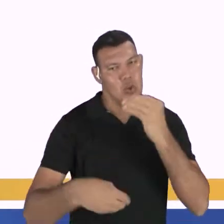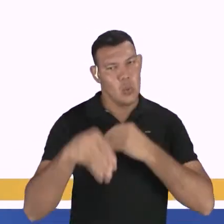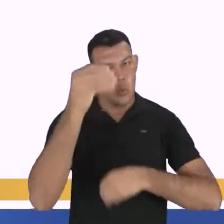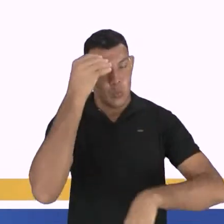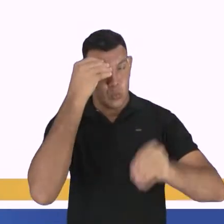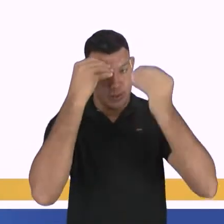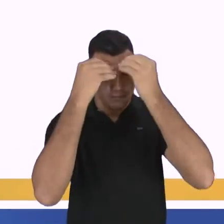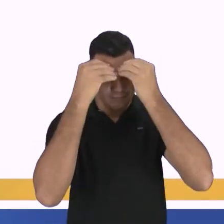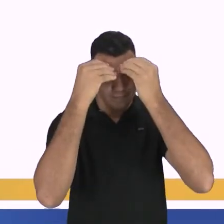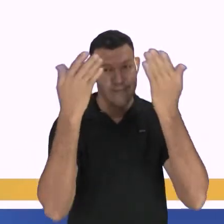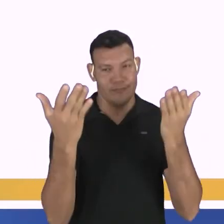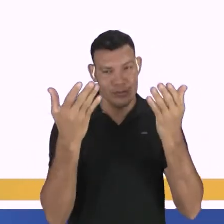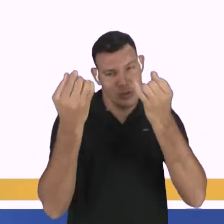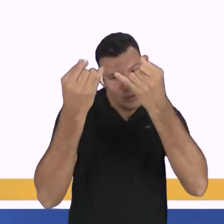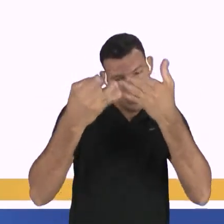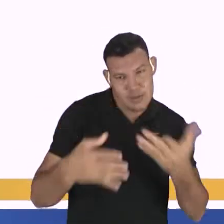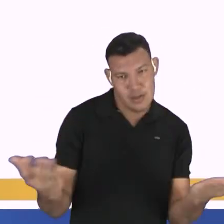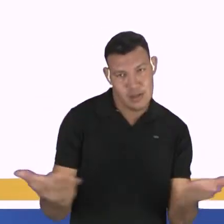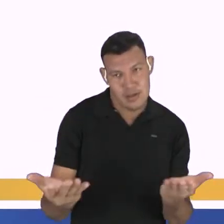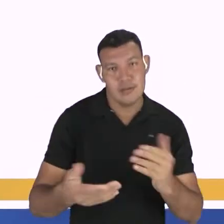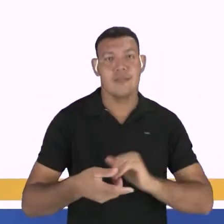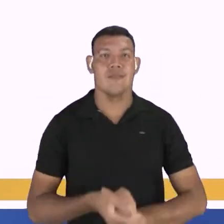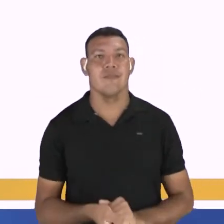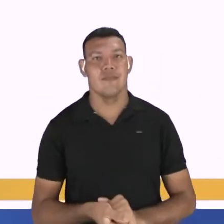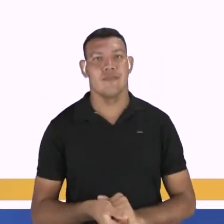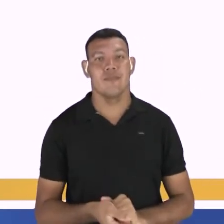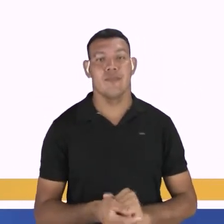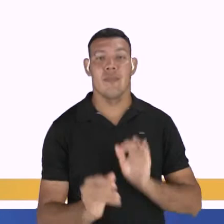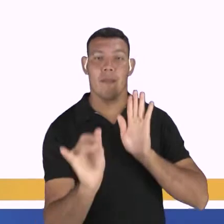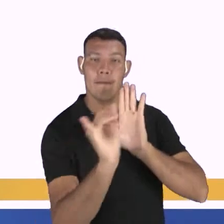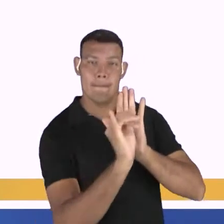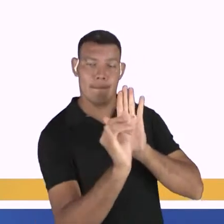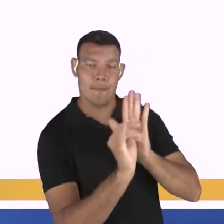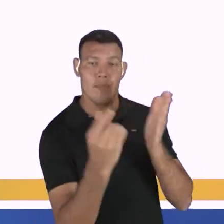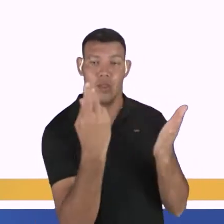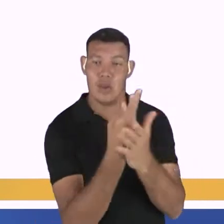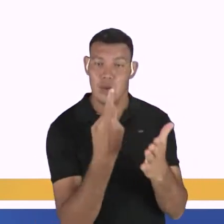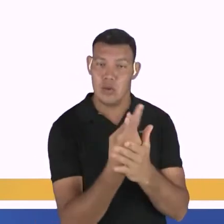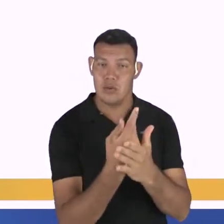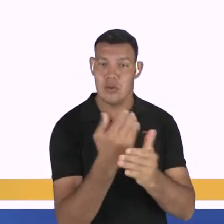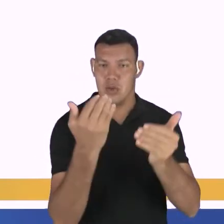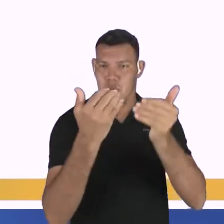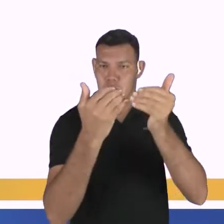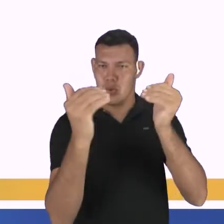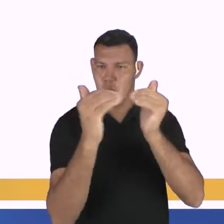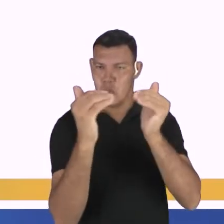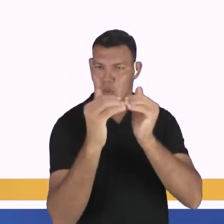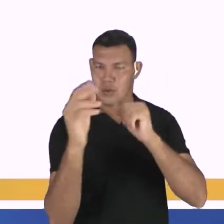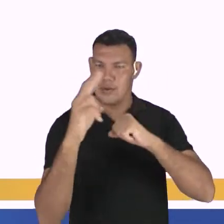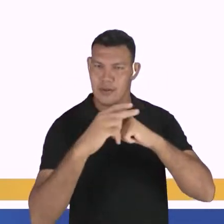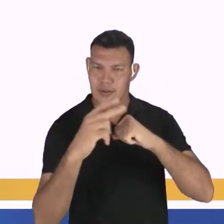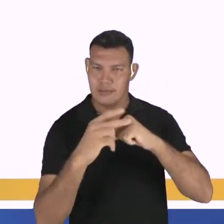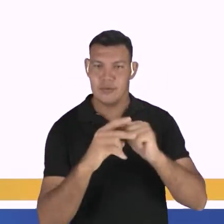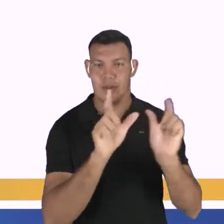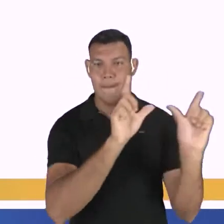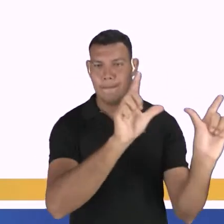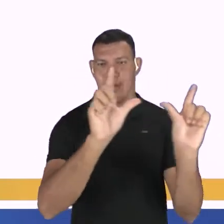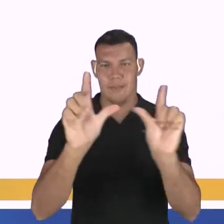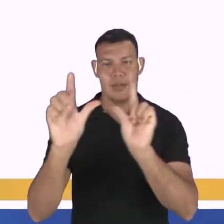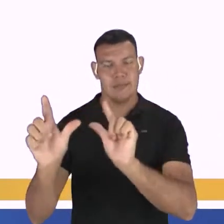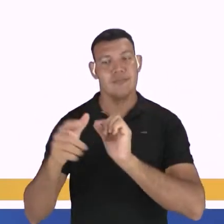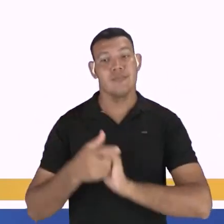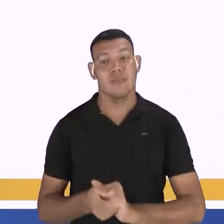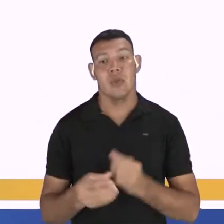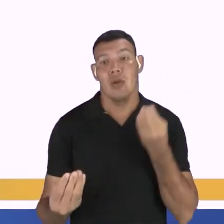Vamos lá? Acompanhem. Identifique o erro de concordância verbal presente na tirinha e